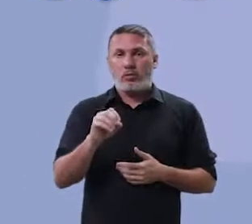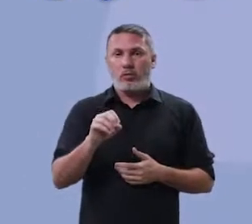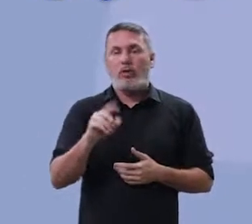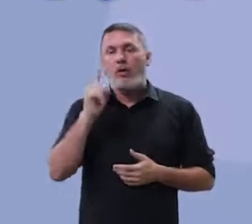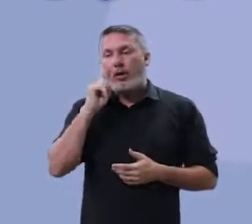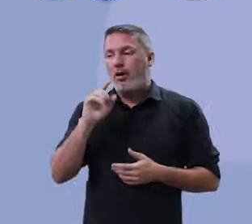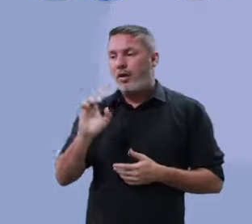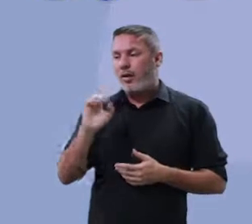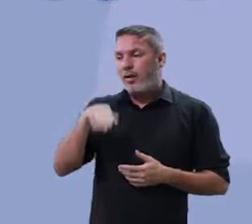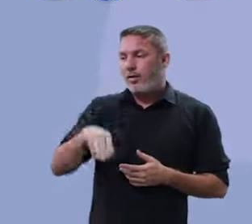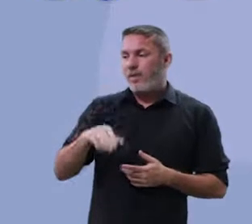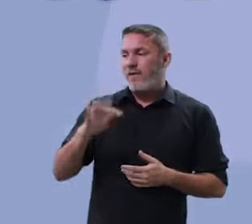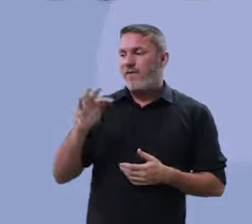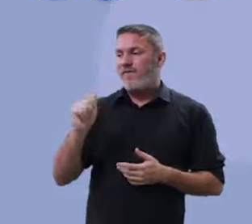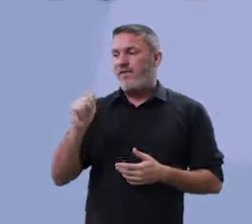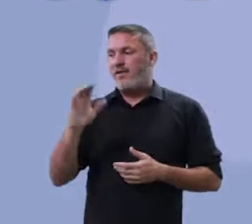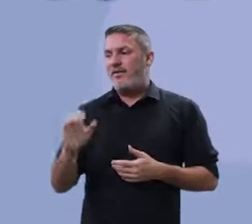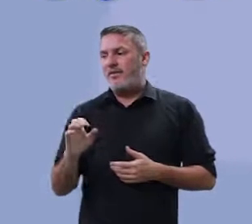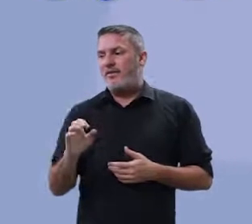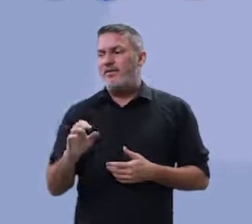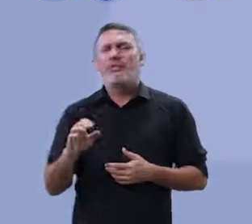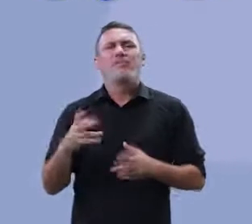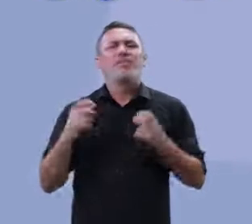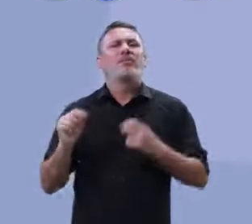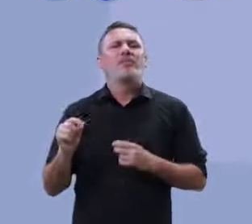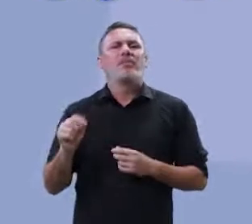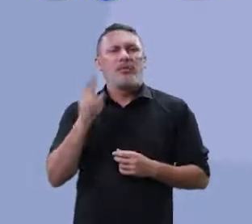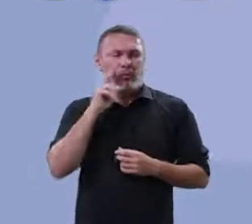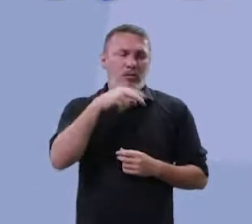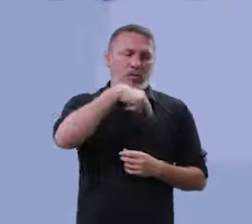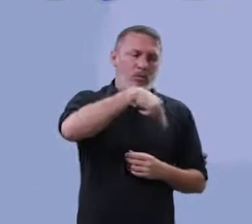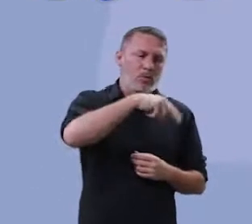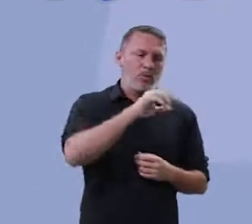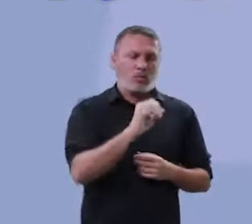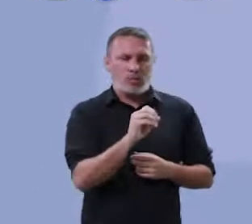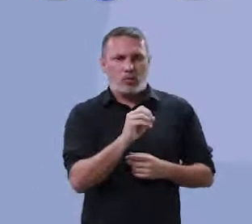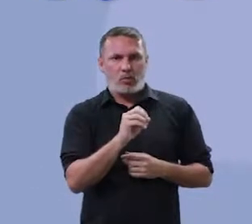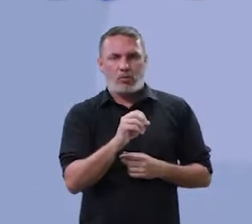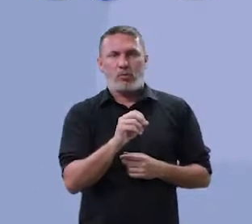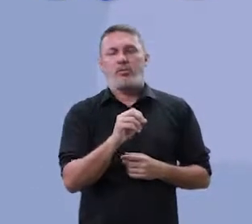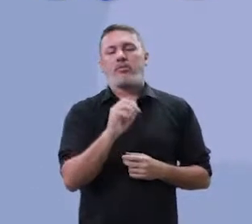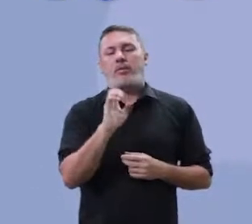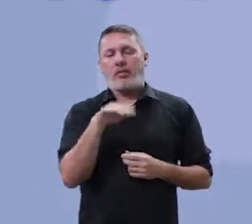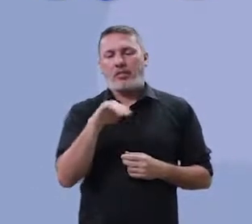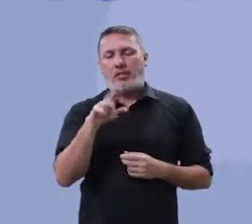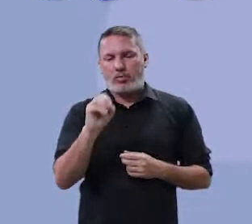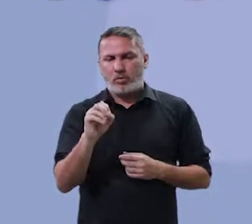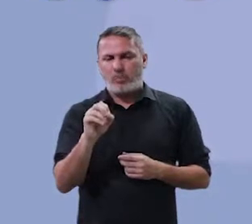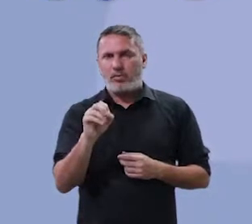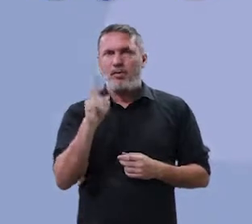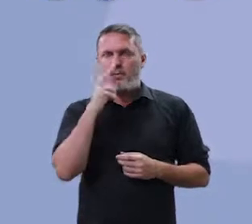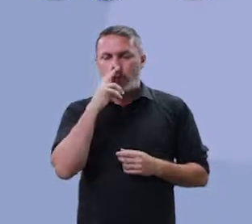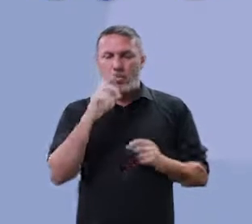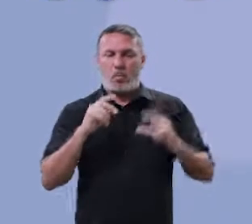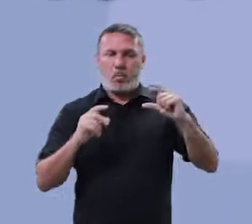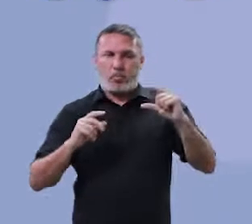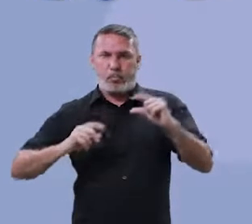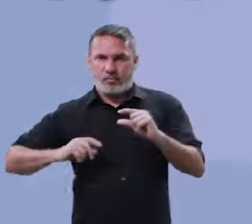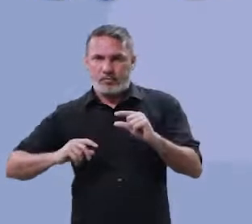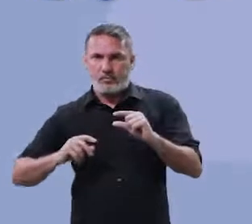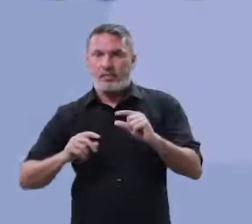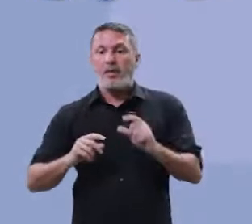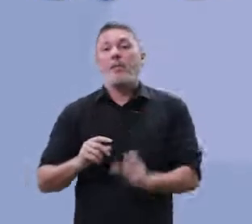ele usou o em passe. Percebam que ele usou, no entanto, o E dele está ali como se fosse um